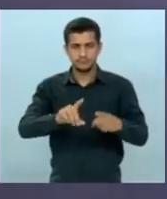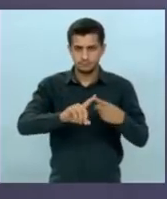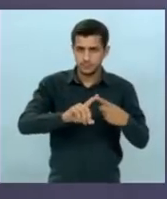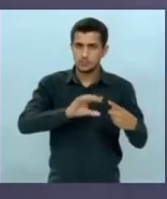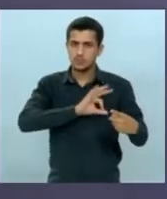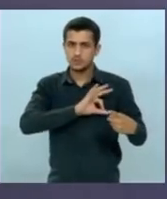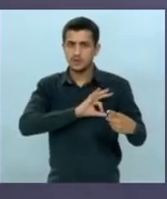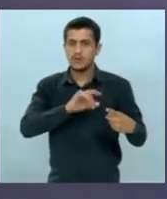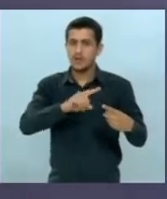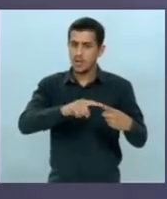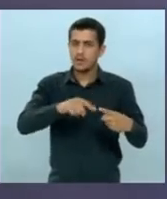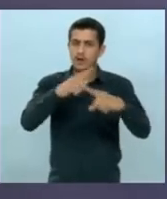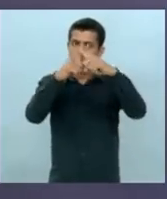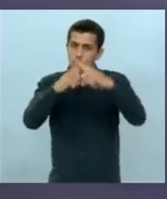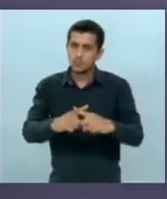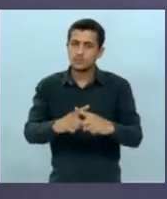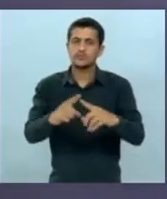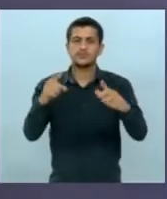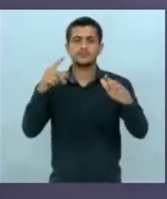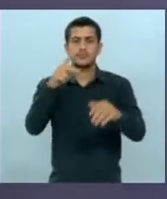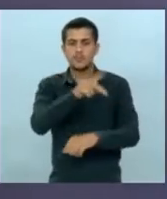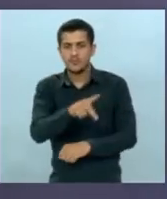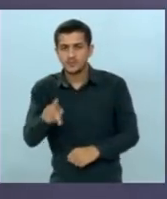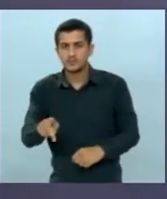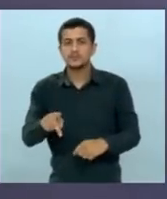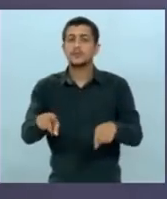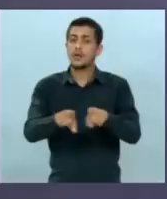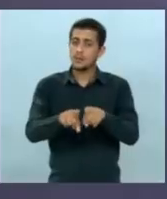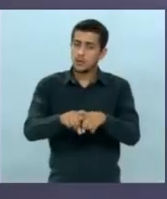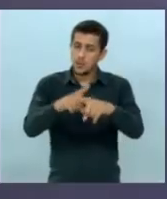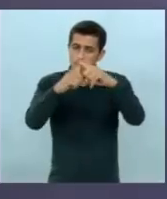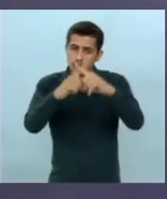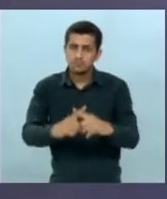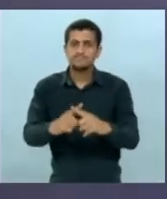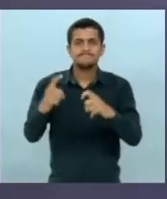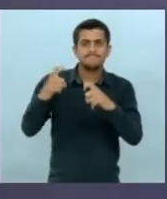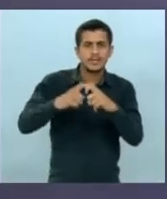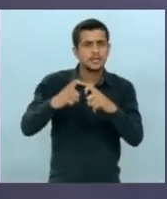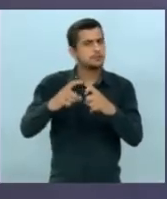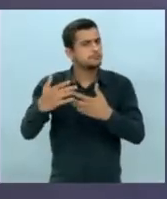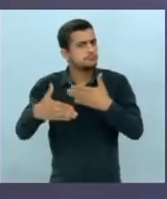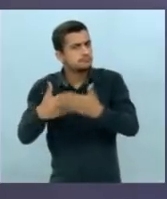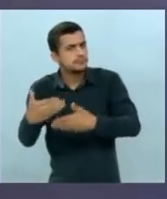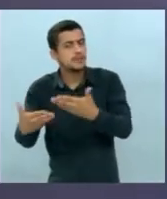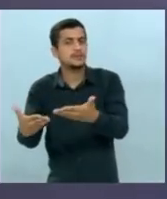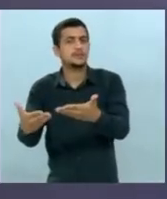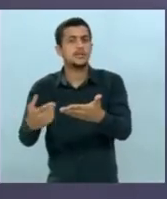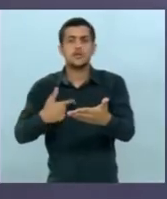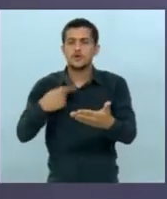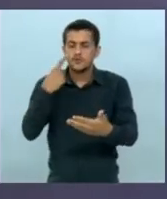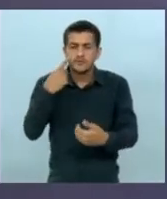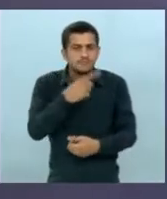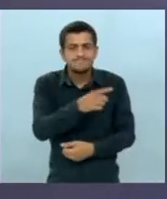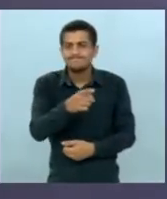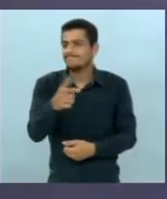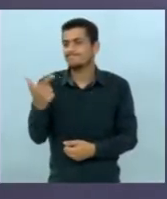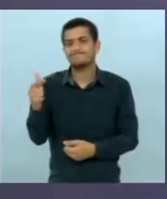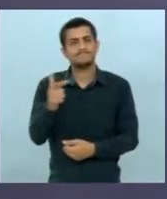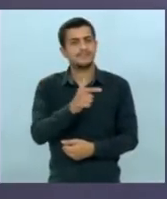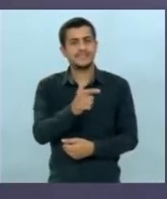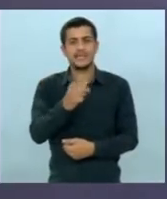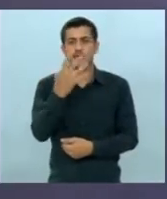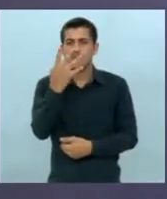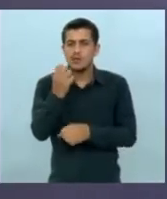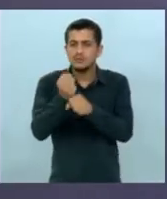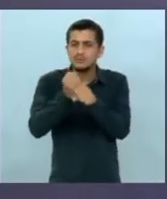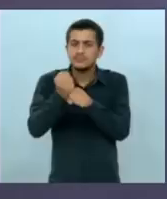concurso para professores, concurso para médicos e assim por diante. Não vimos nada disso nesses quatro anos.